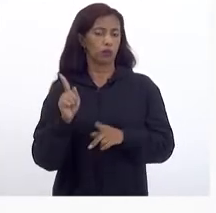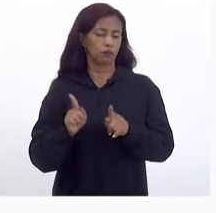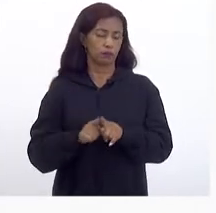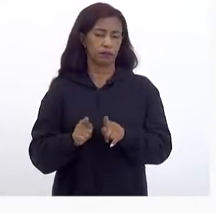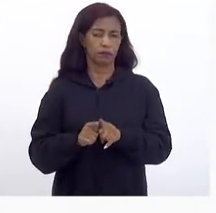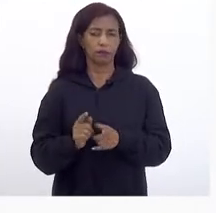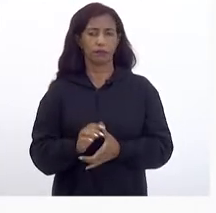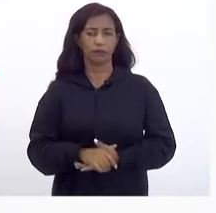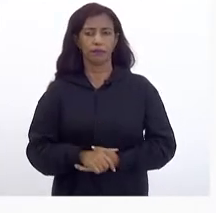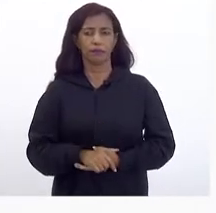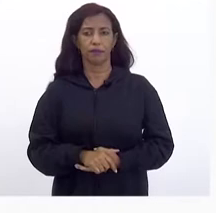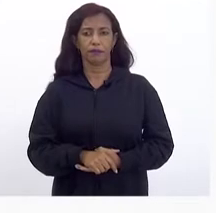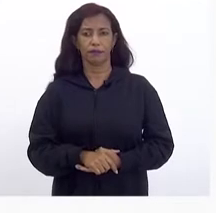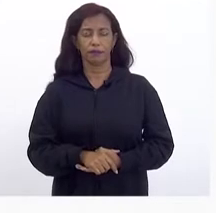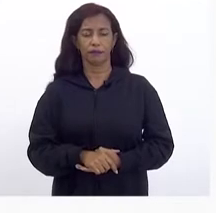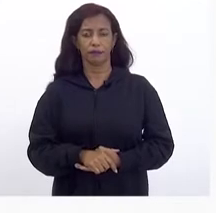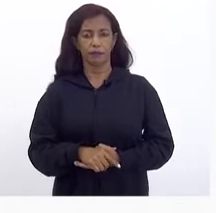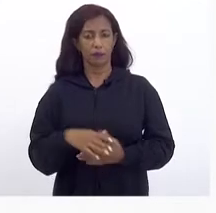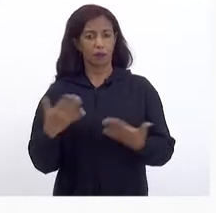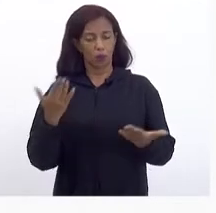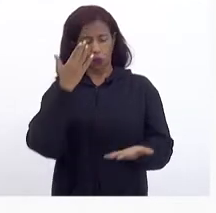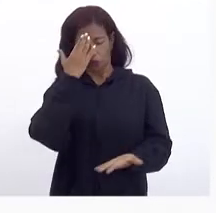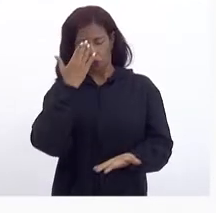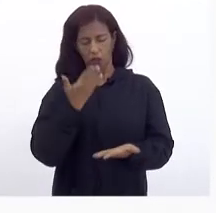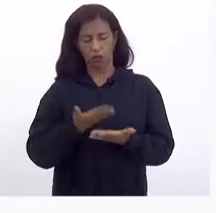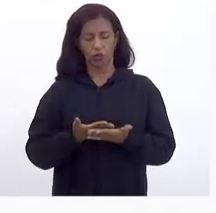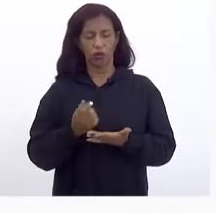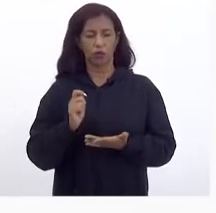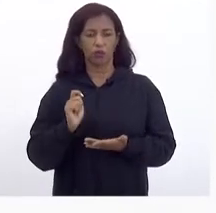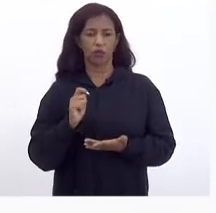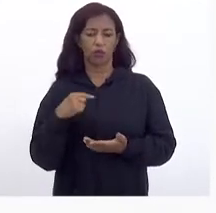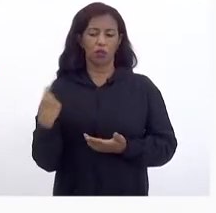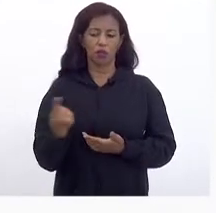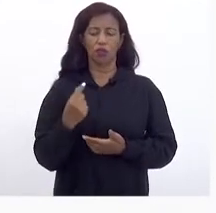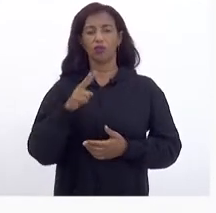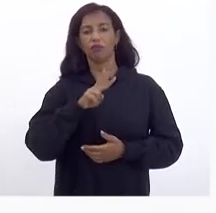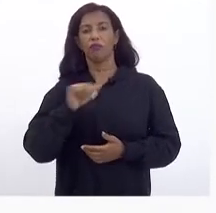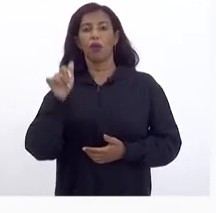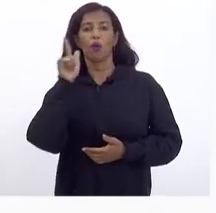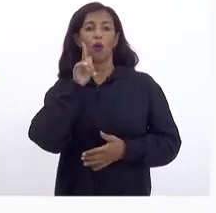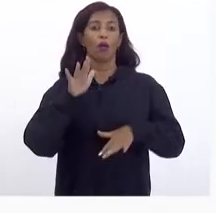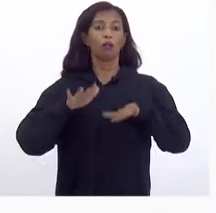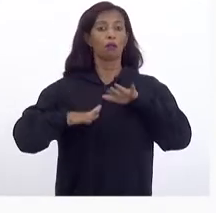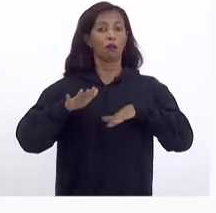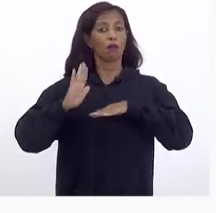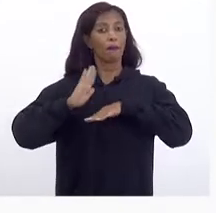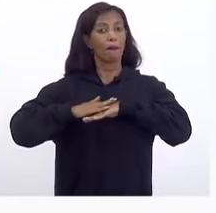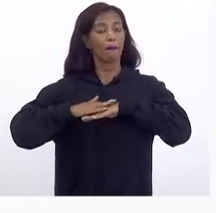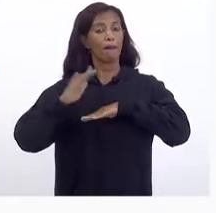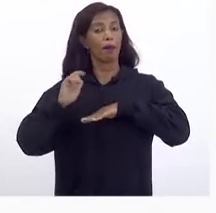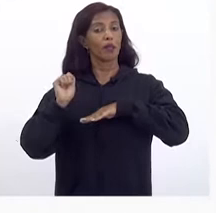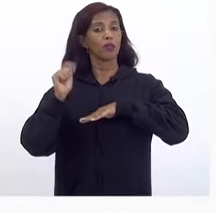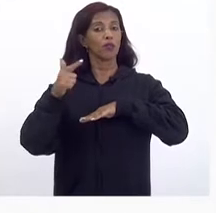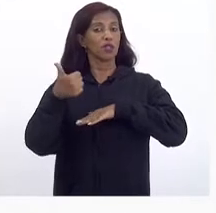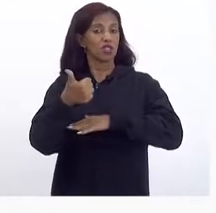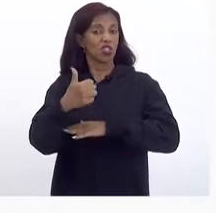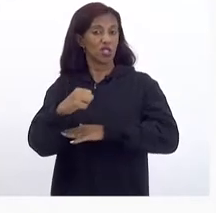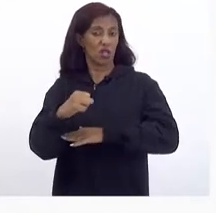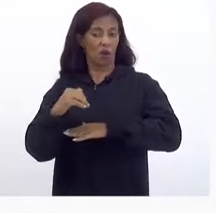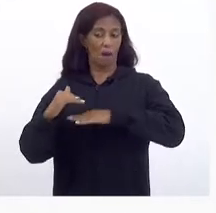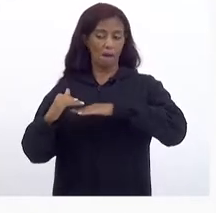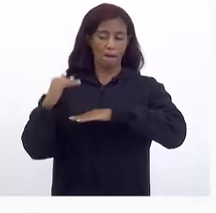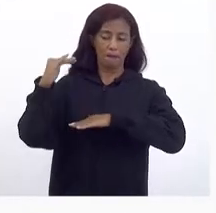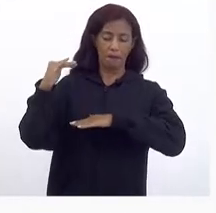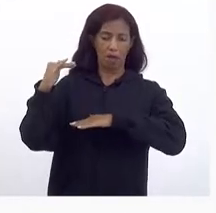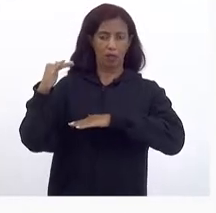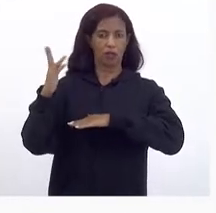Então Eu acredito Que Que a gente Vai ter Talvez Até um pouco Mais do que Os 19% Mas mais